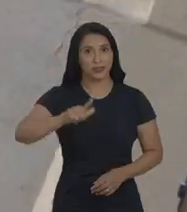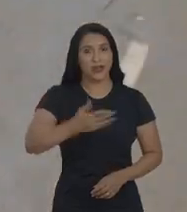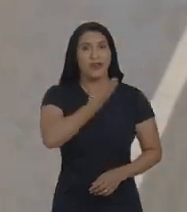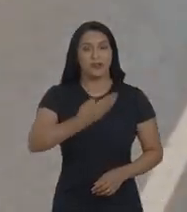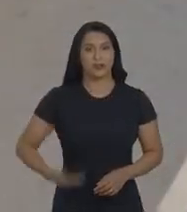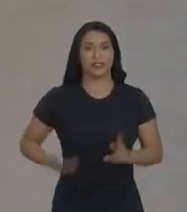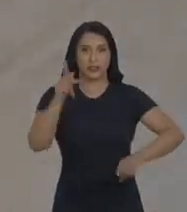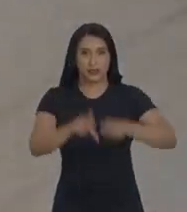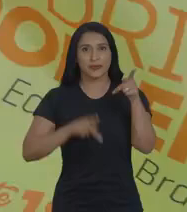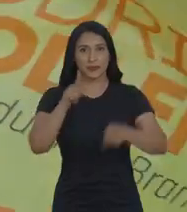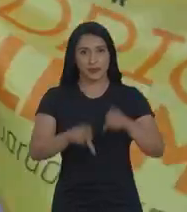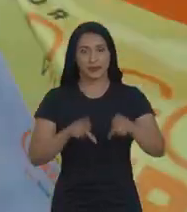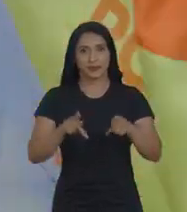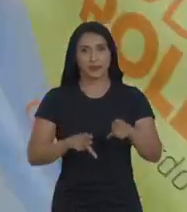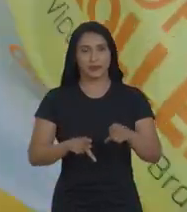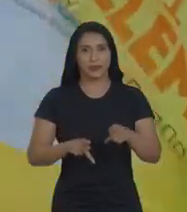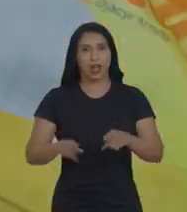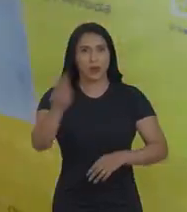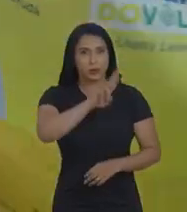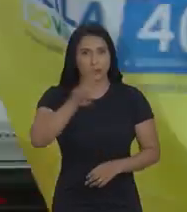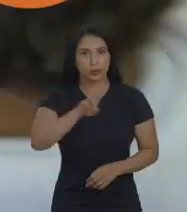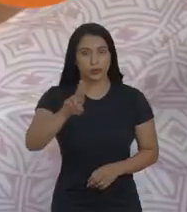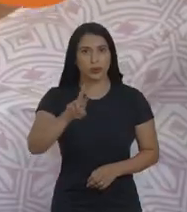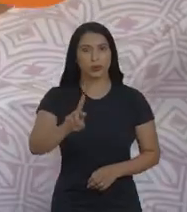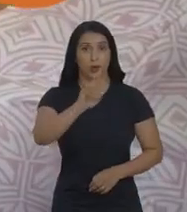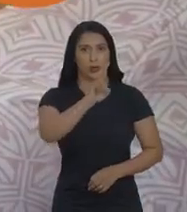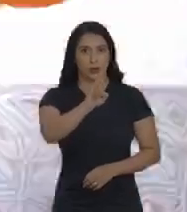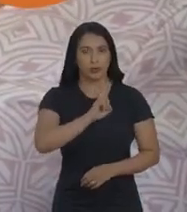novo, o governo é bom do Esse é o nome!